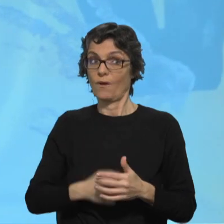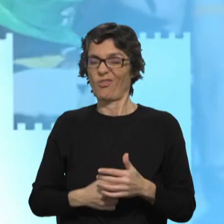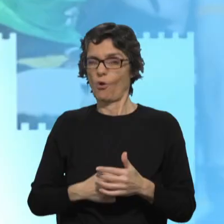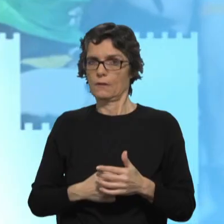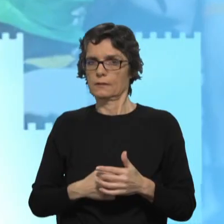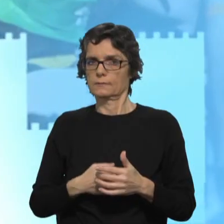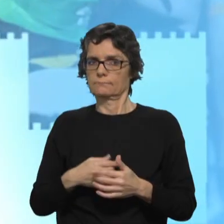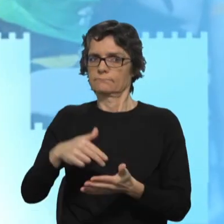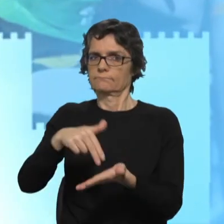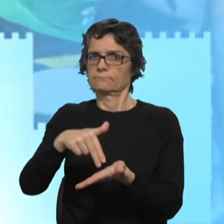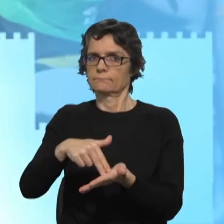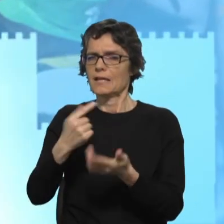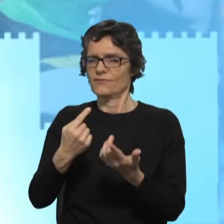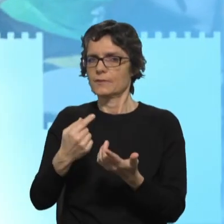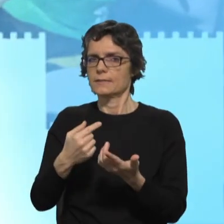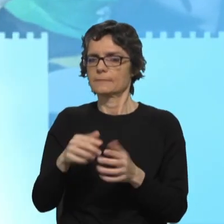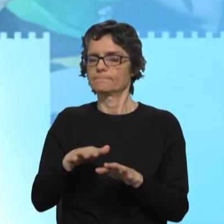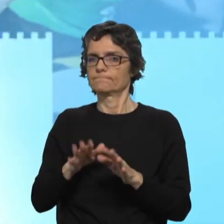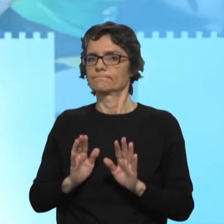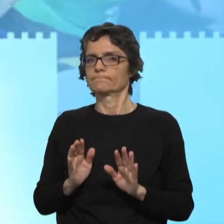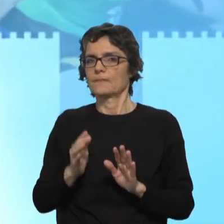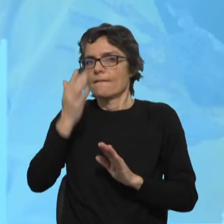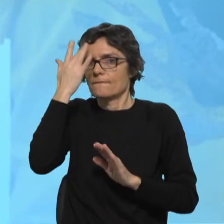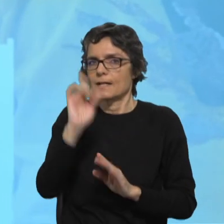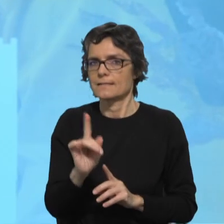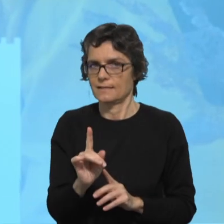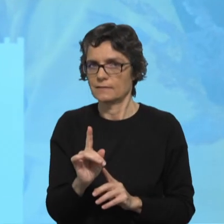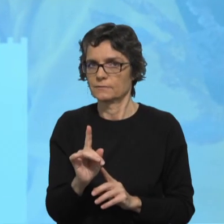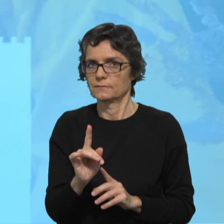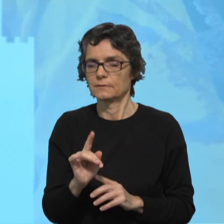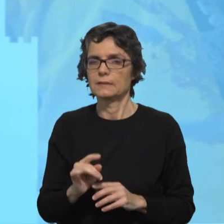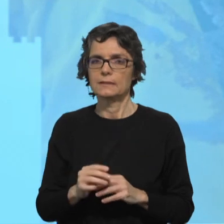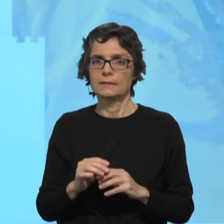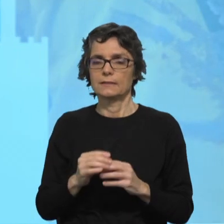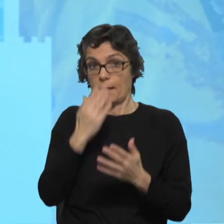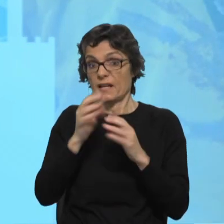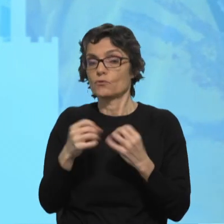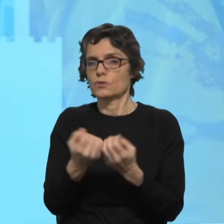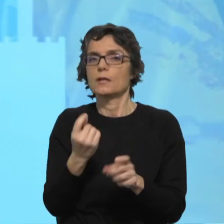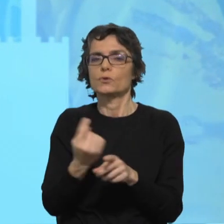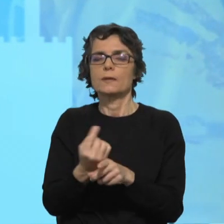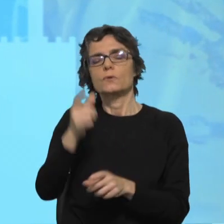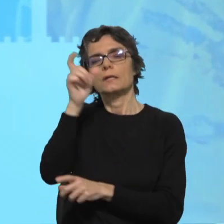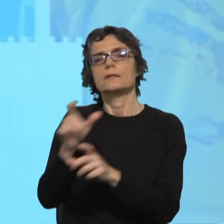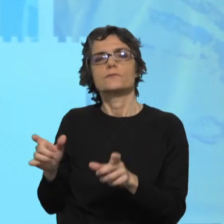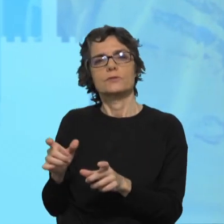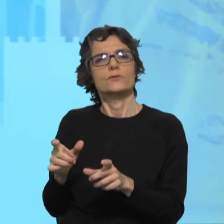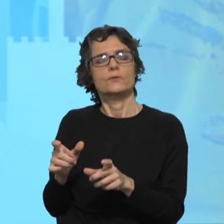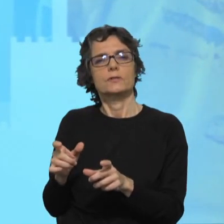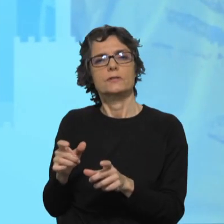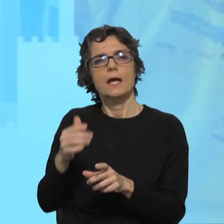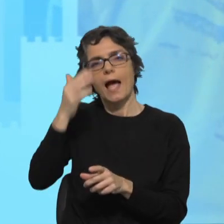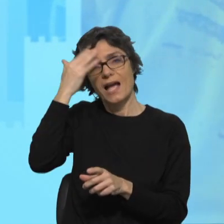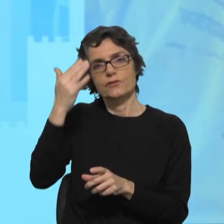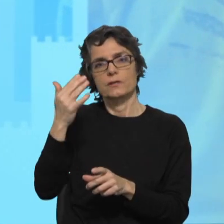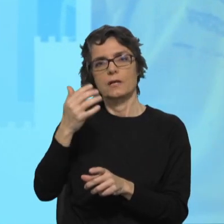político também, não é? Sim, sobretudo, só para terminar, sobretudo porque as pessoas têm uma expectativa dos católicos serem todos